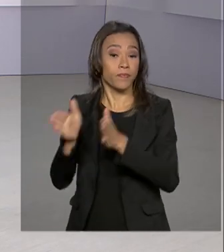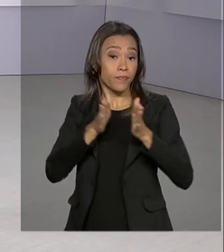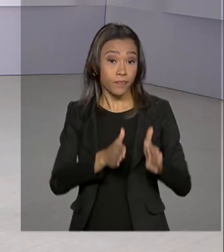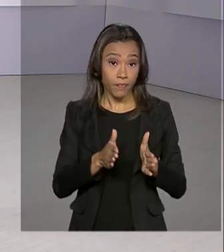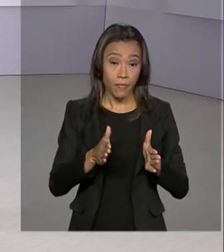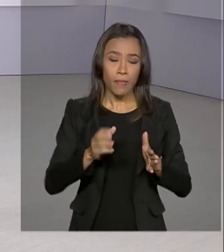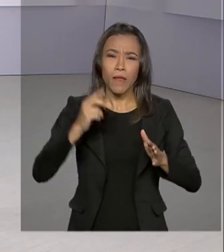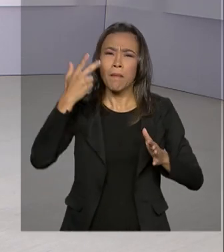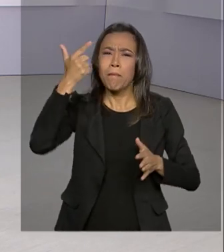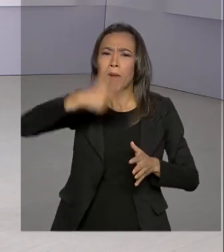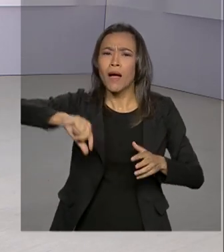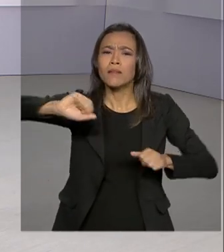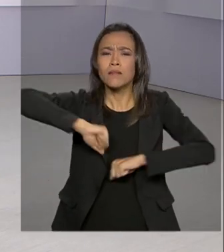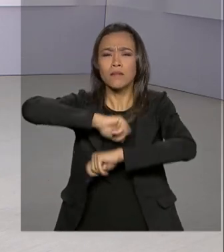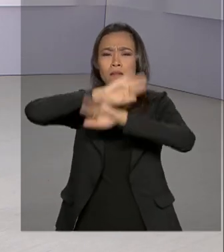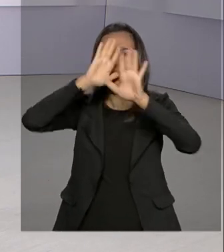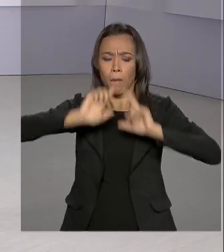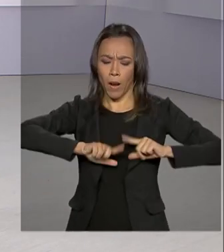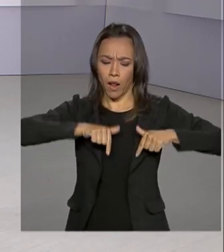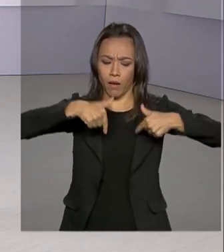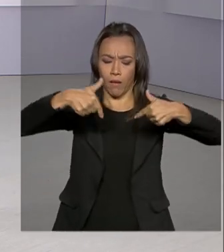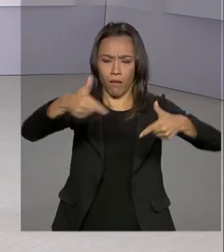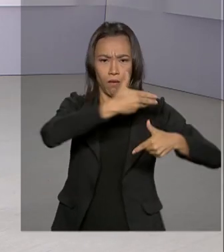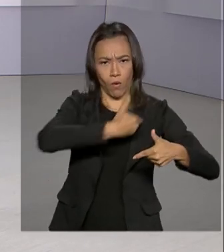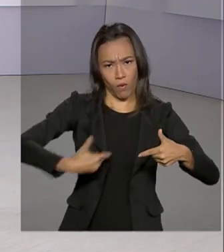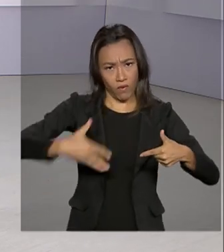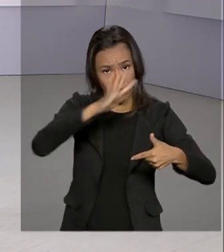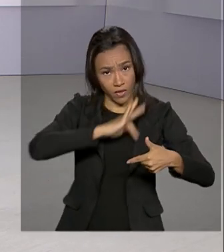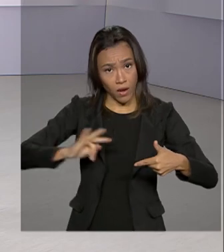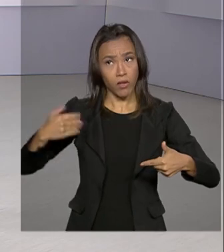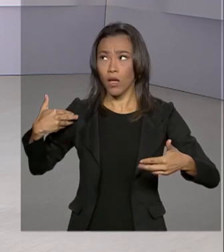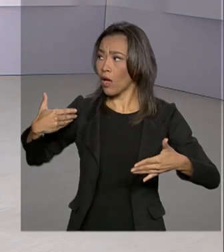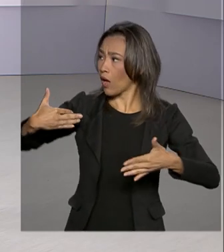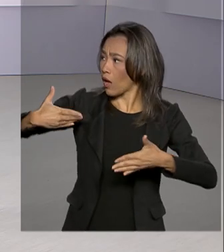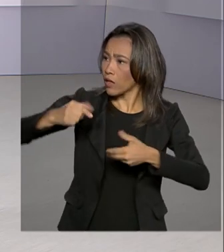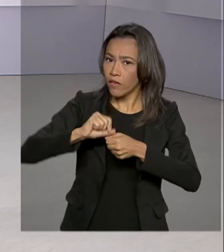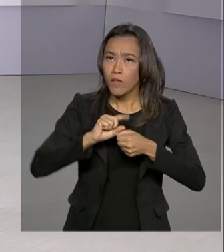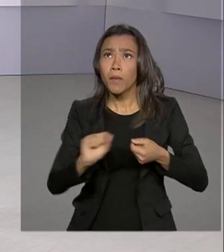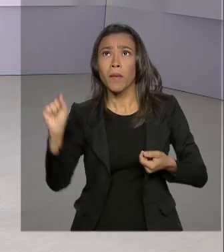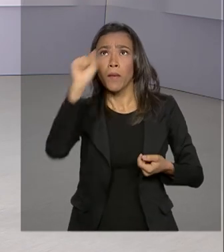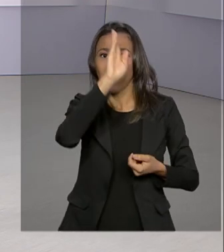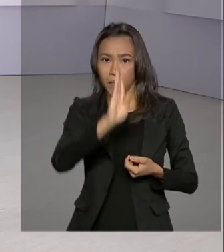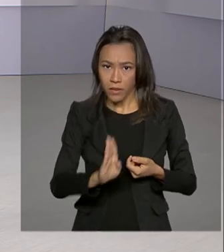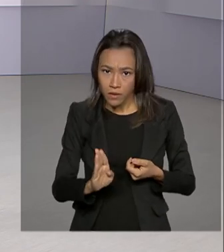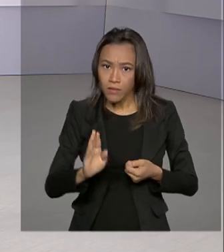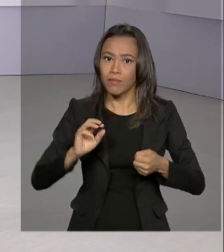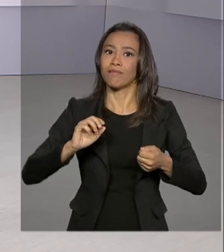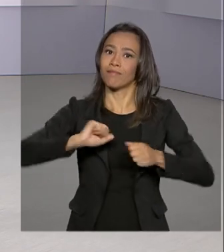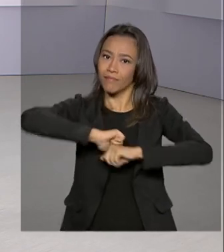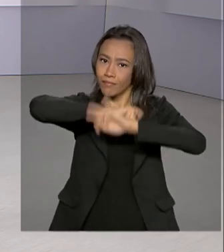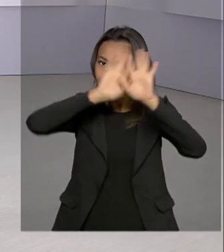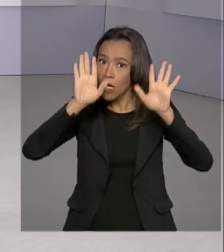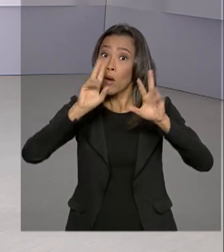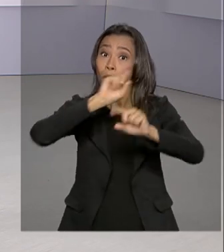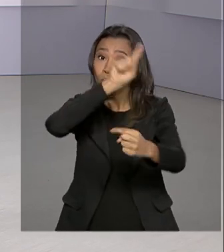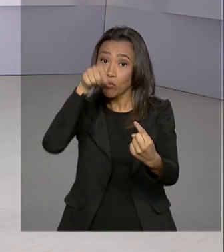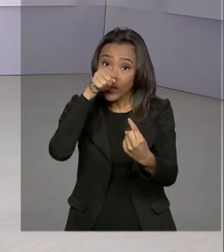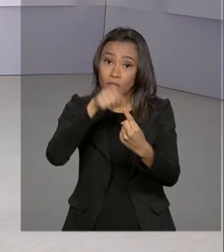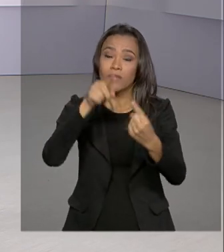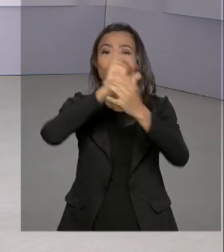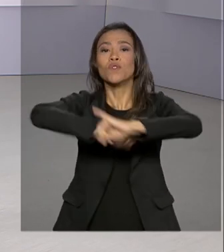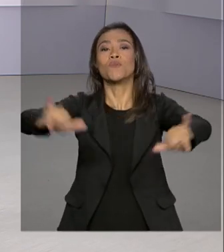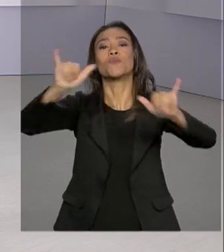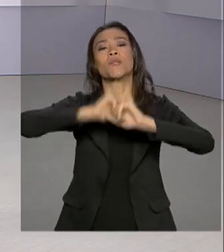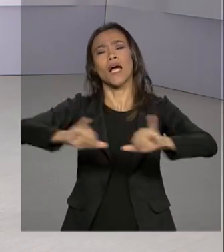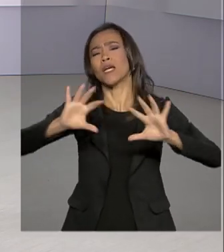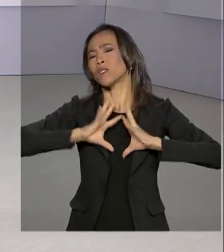Mais transparência às ações que o governo federal tem realizado em todo o país. Com esse objetivo, foi lançada uma campanha que